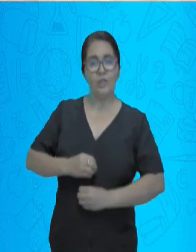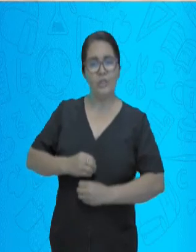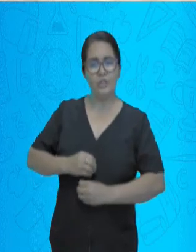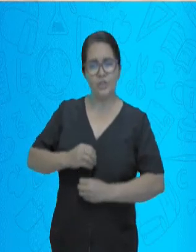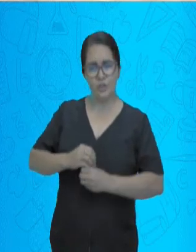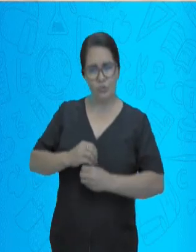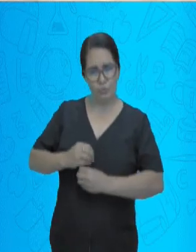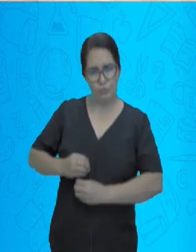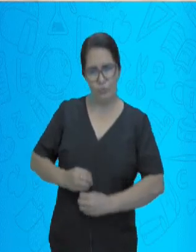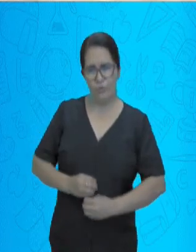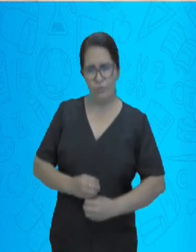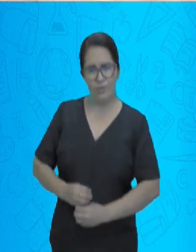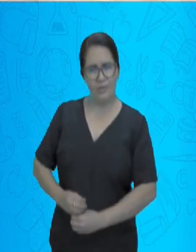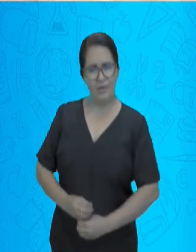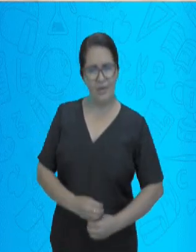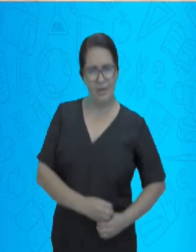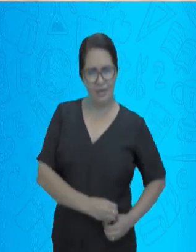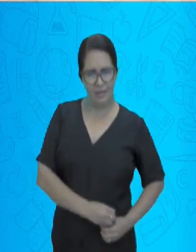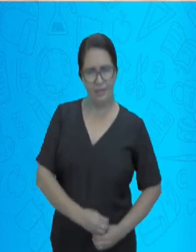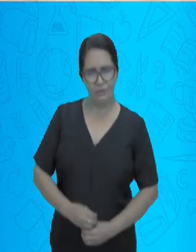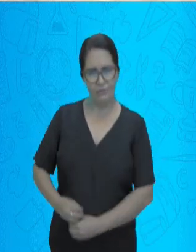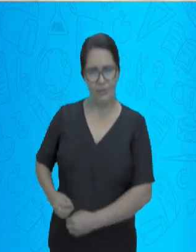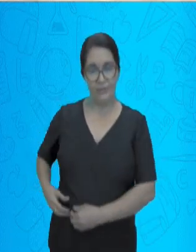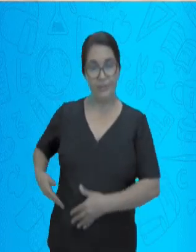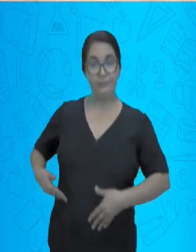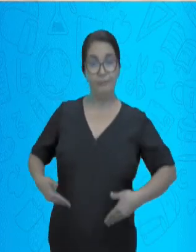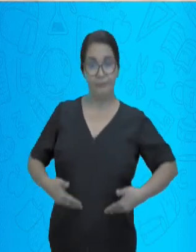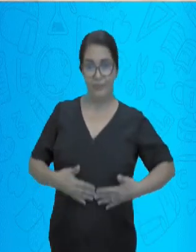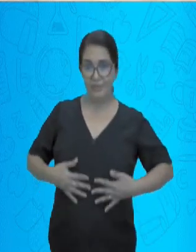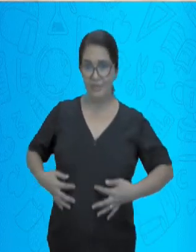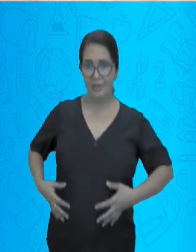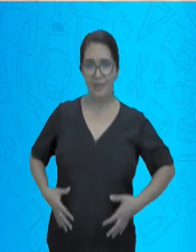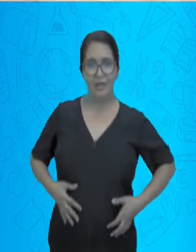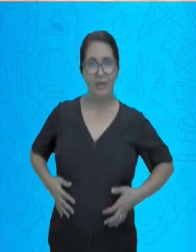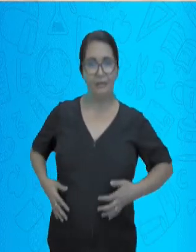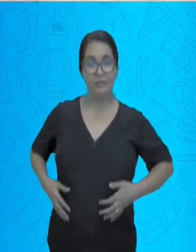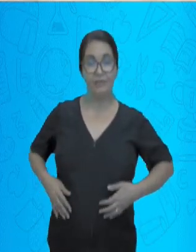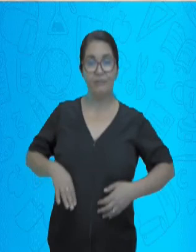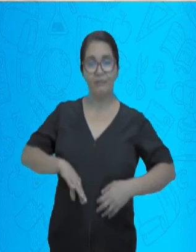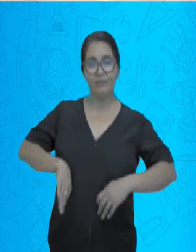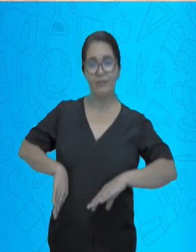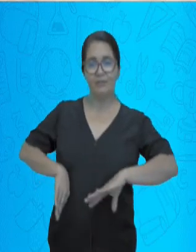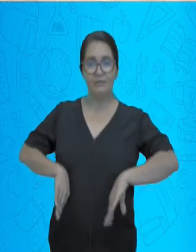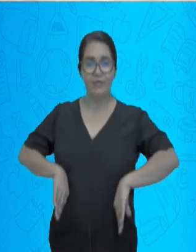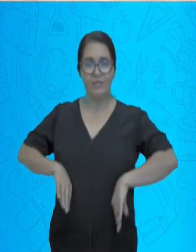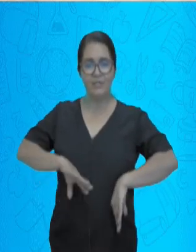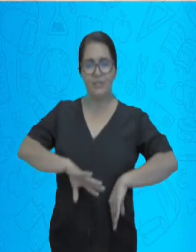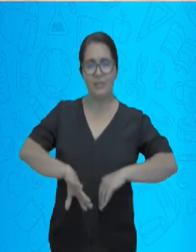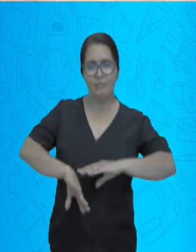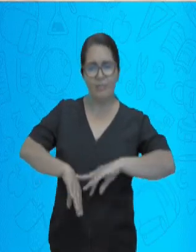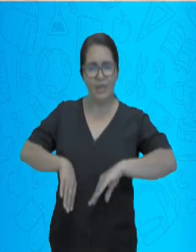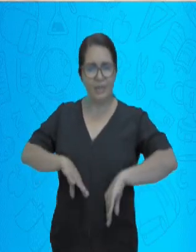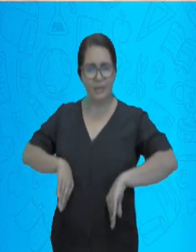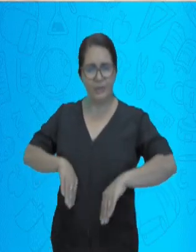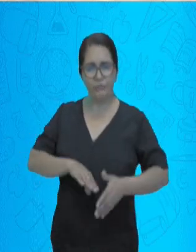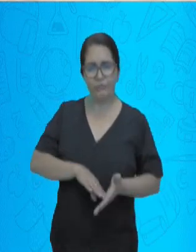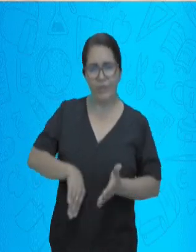intestino delgado, este processo acontece fazendo com a separação em três fases.